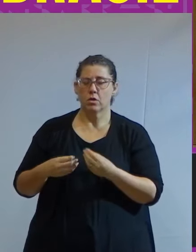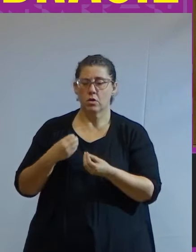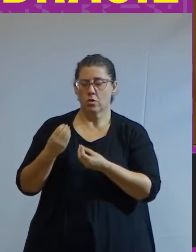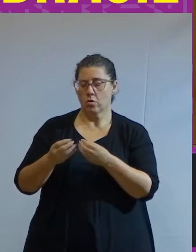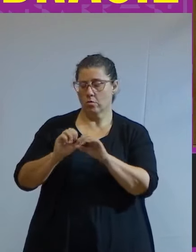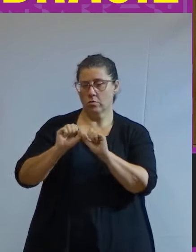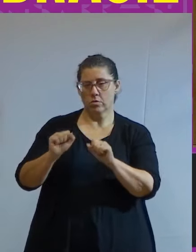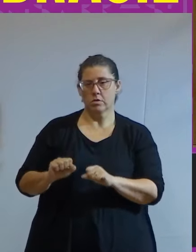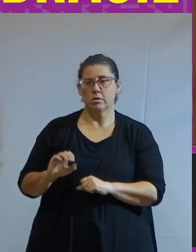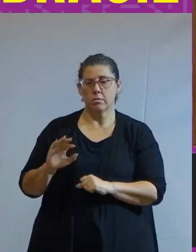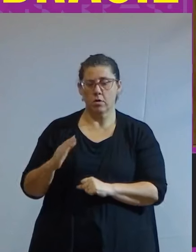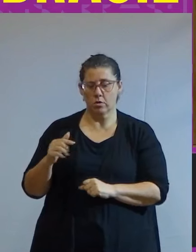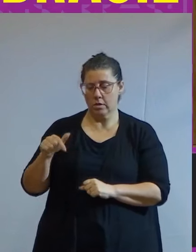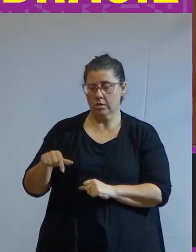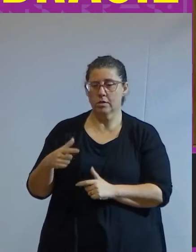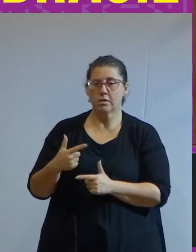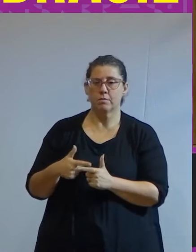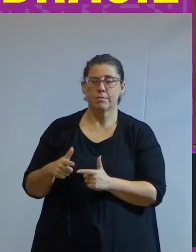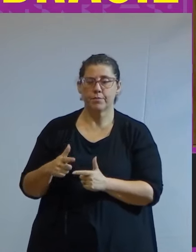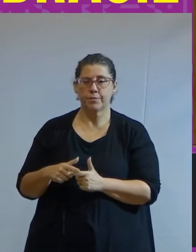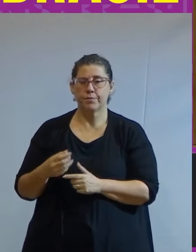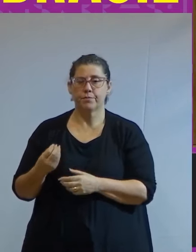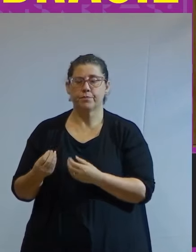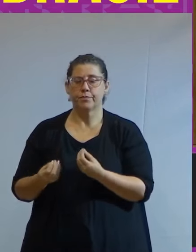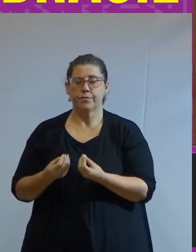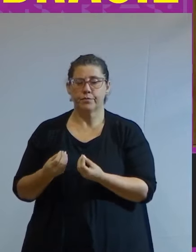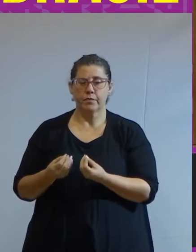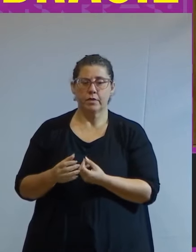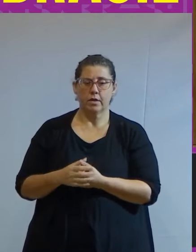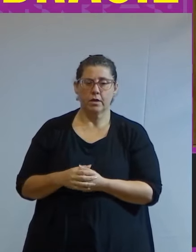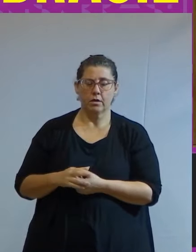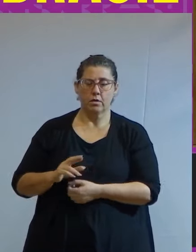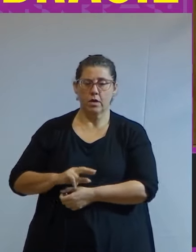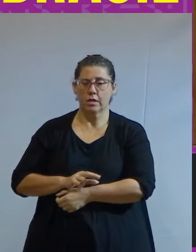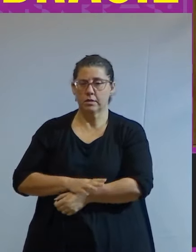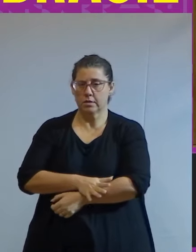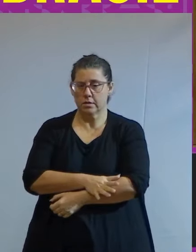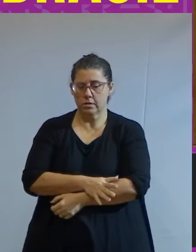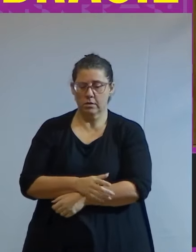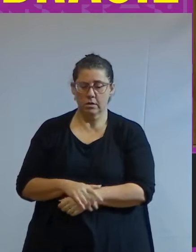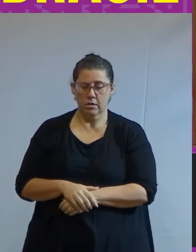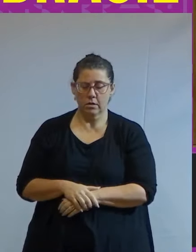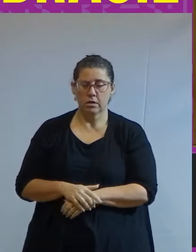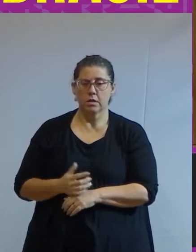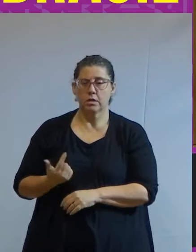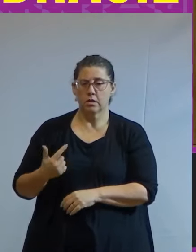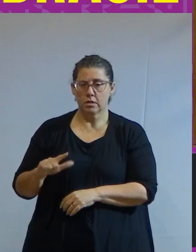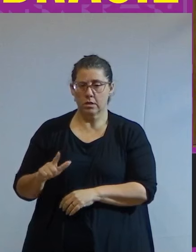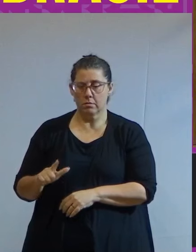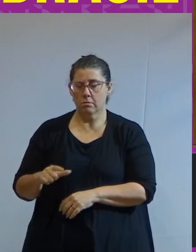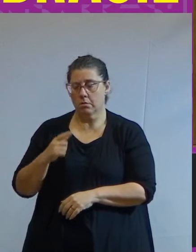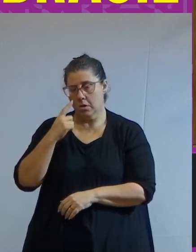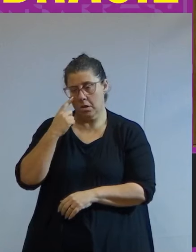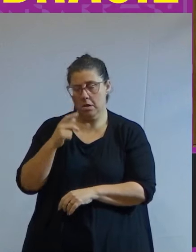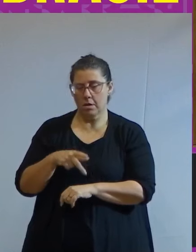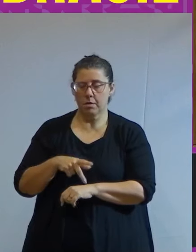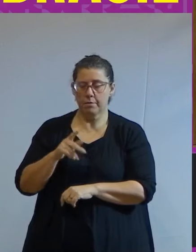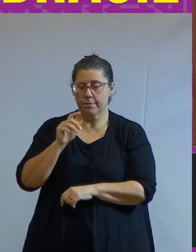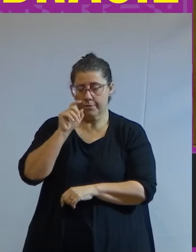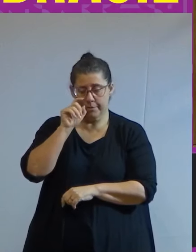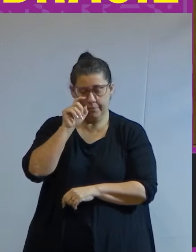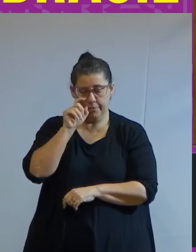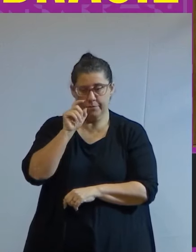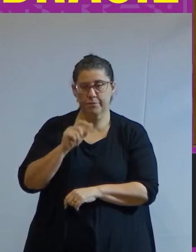sistêmica dessa fratura e sobre seus liames com o racismo em pós-doc com esta professora da fé que vos